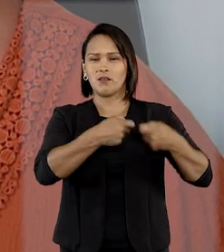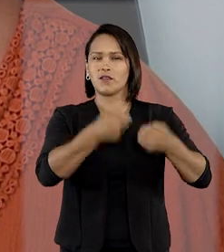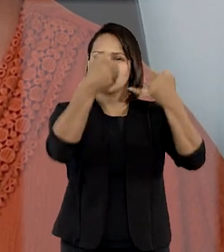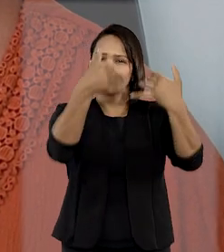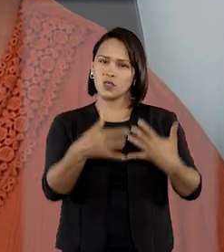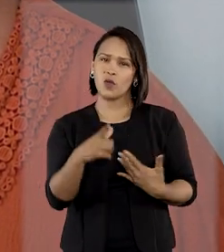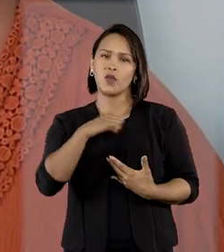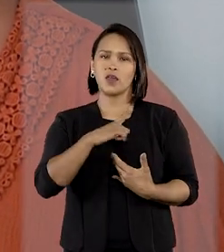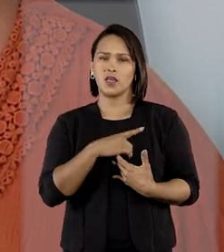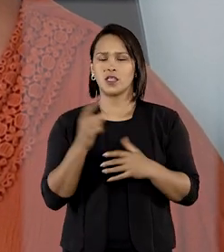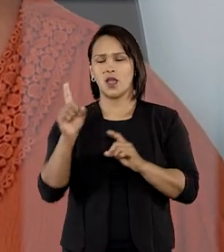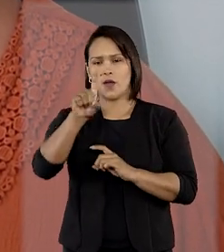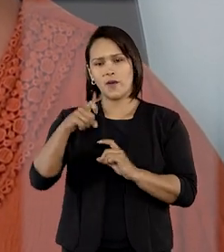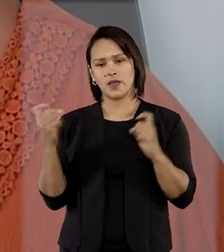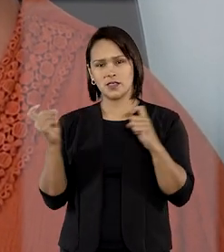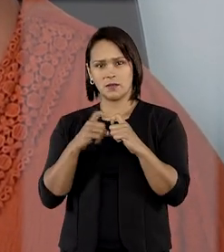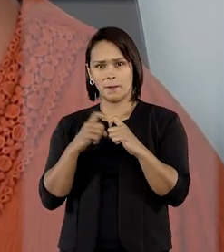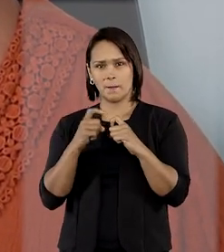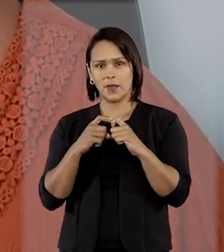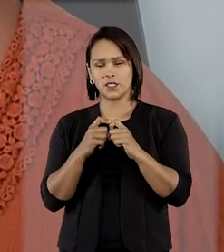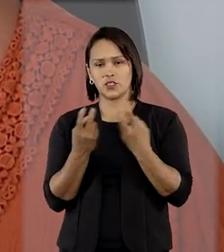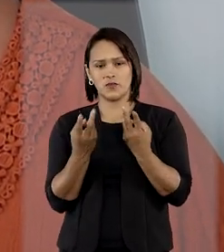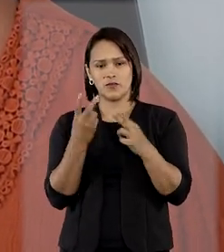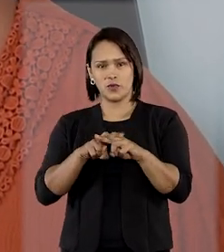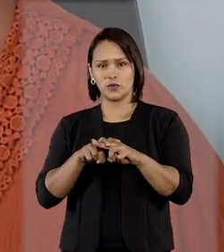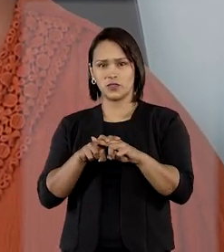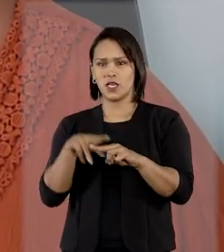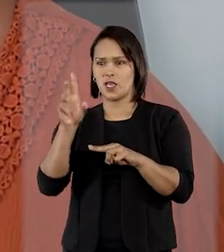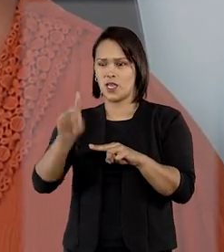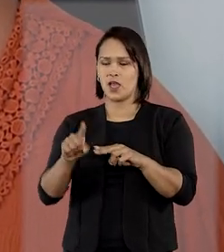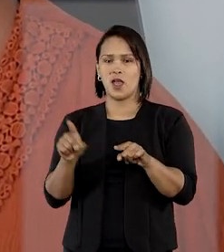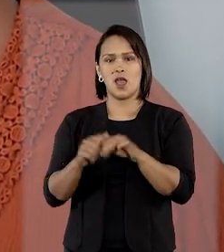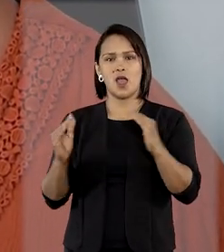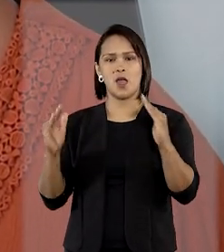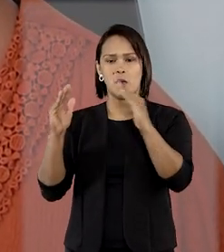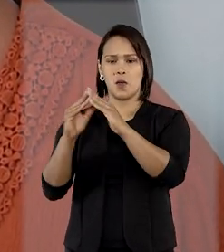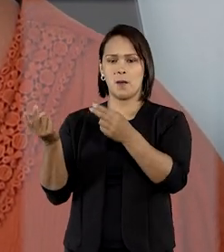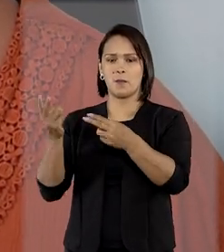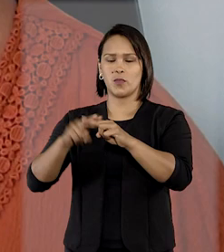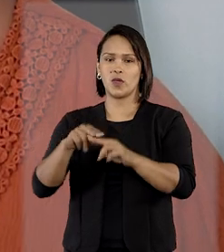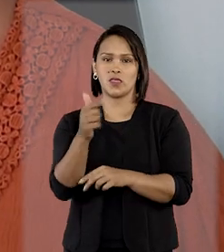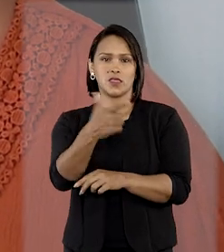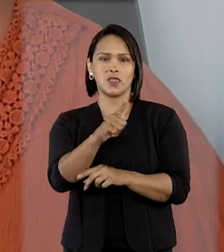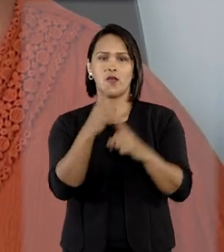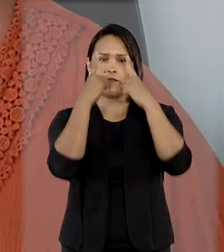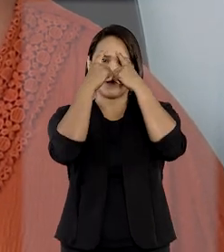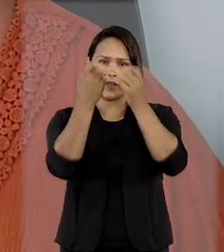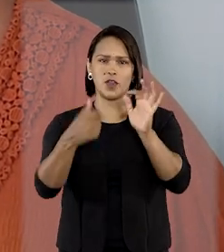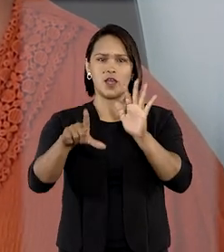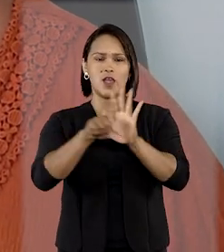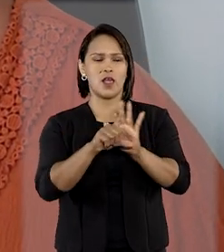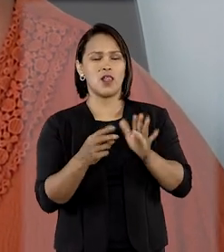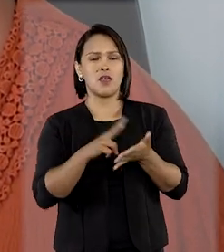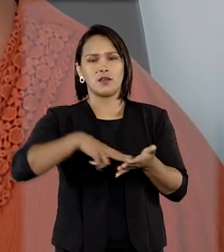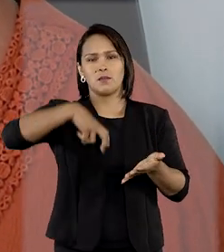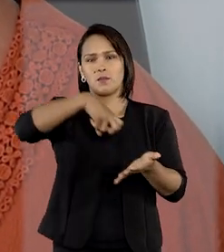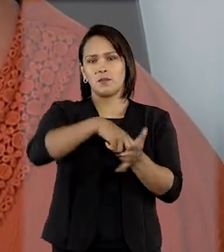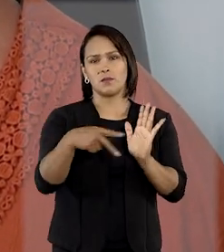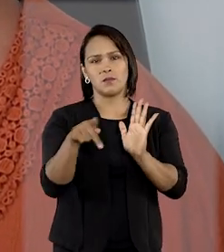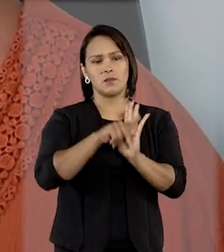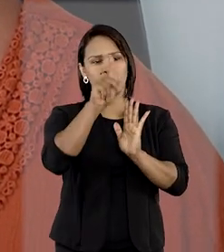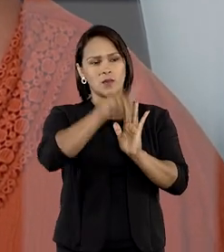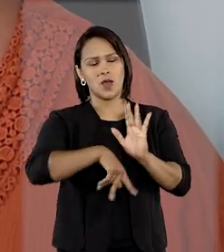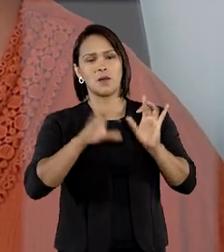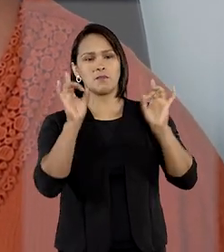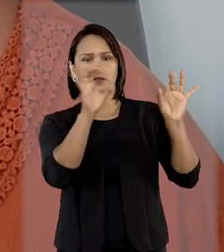fosse em regime fechado, a concessão da prisão domiciliar não violaria a lei de execução penal em razão da prioridade que devem ter